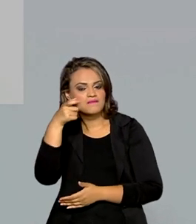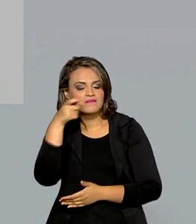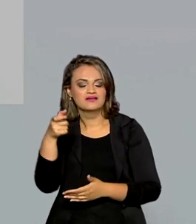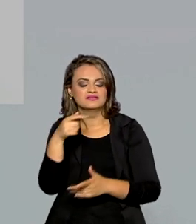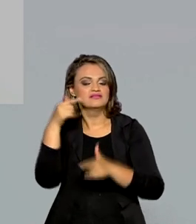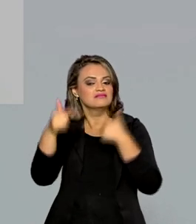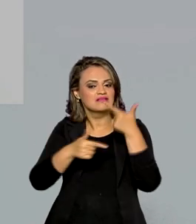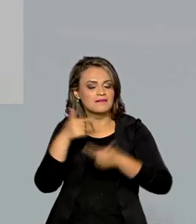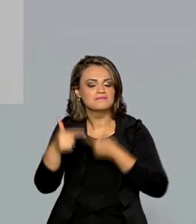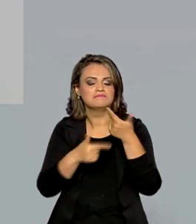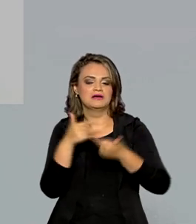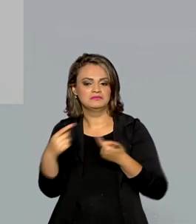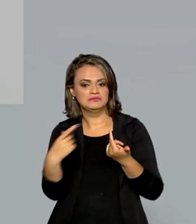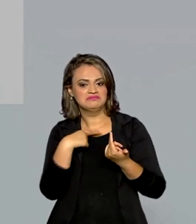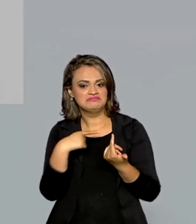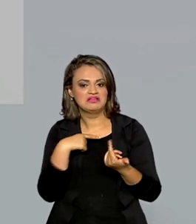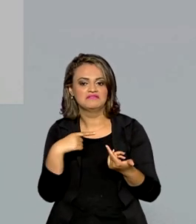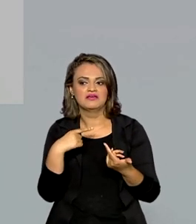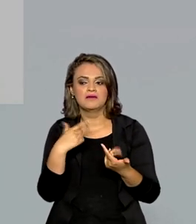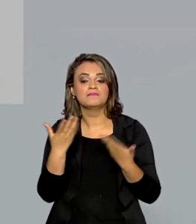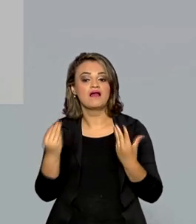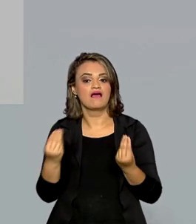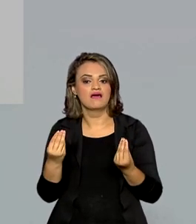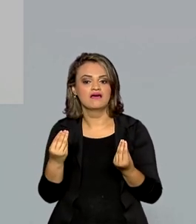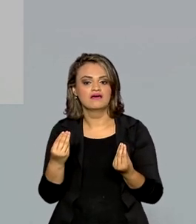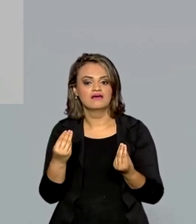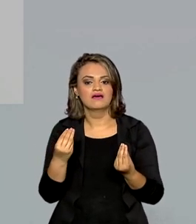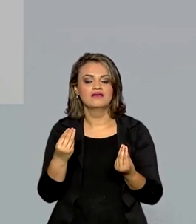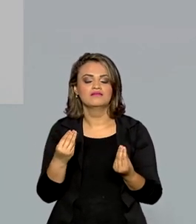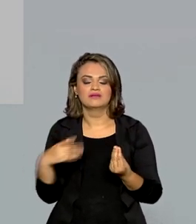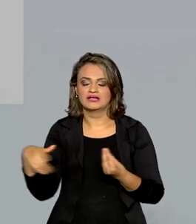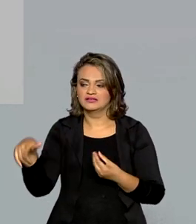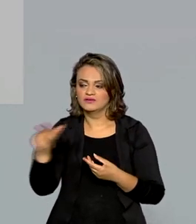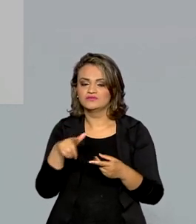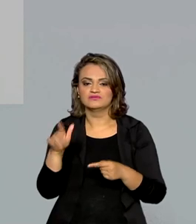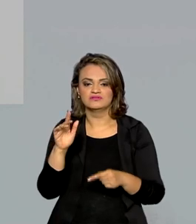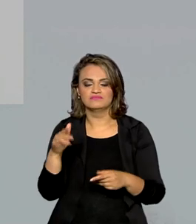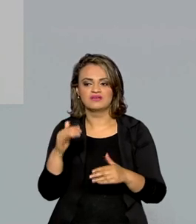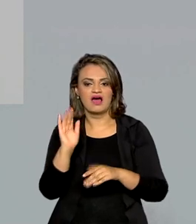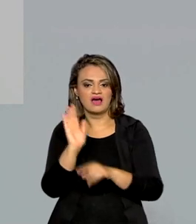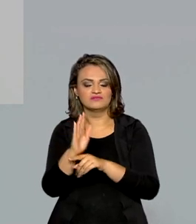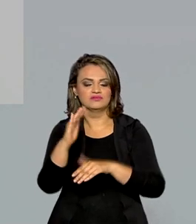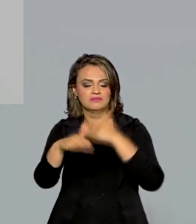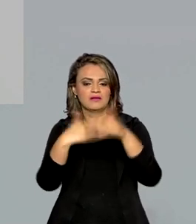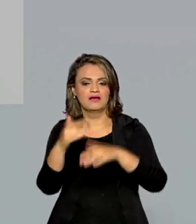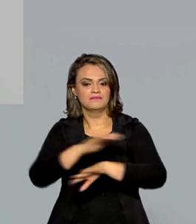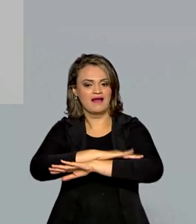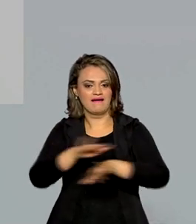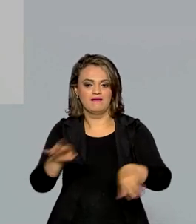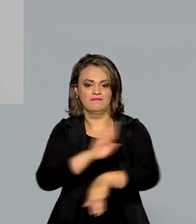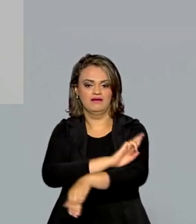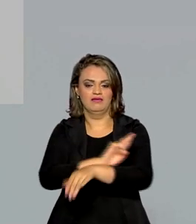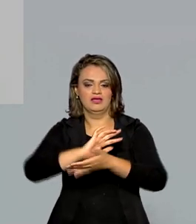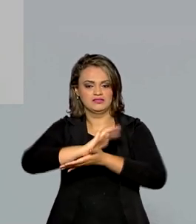o trabalho e a participação para que nós venhamos a dar mais um passo para erradicar o racismo no Brasil.